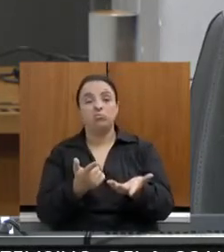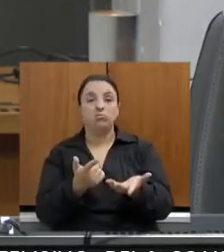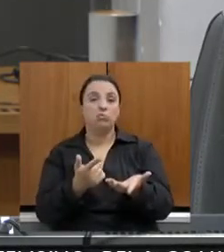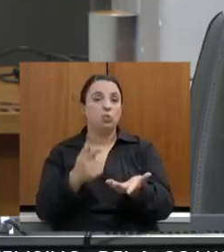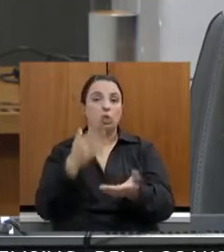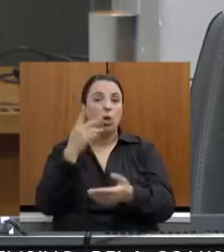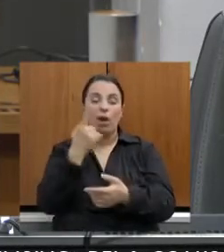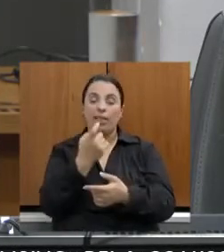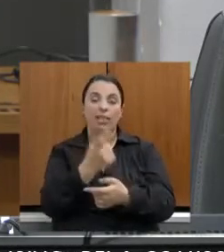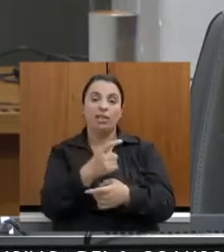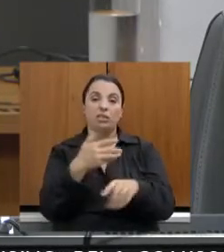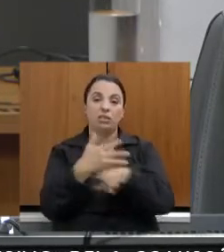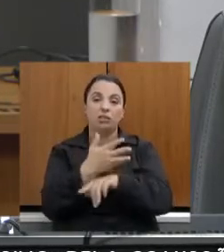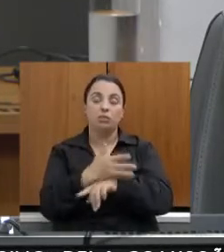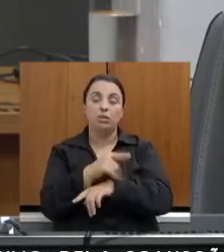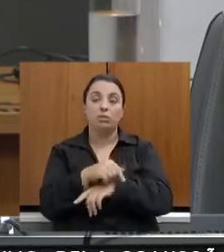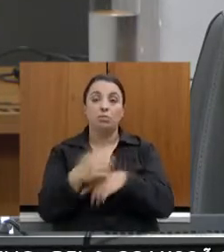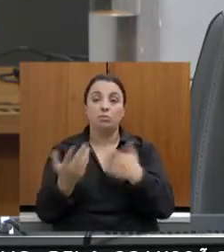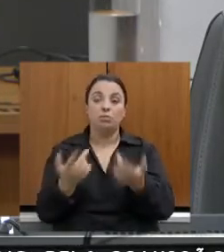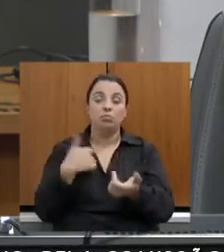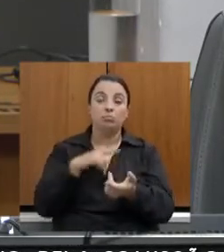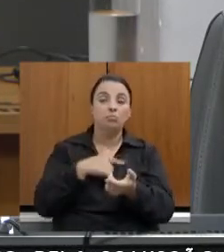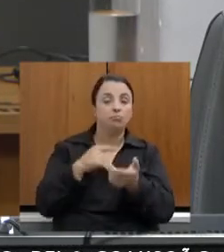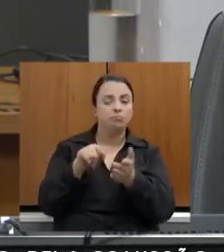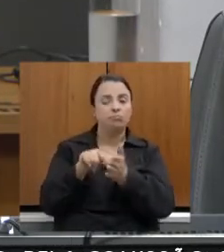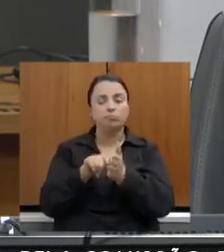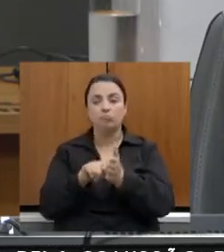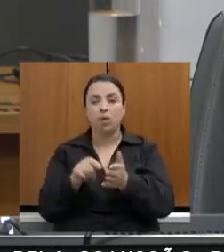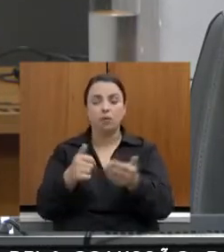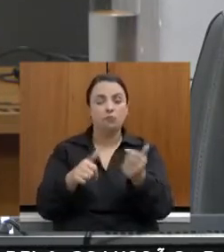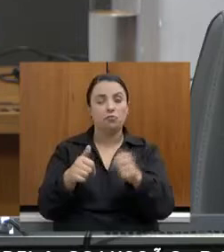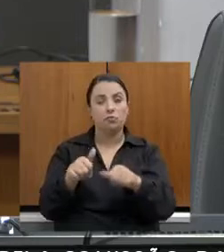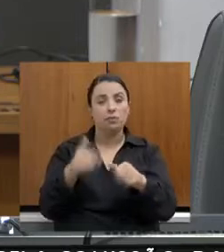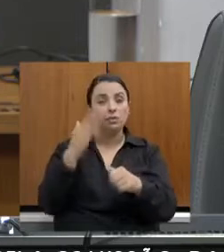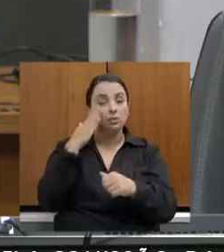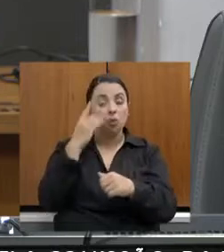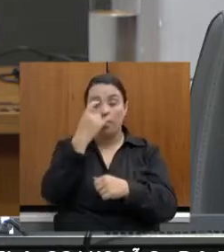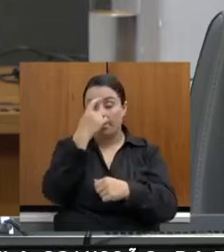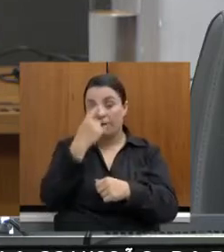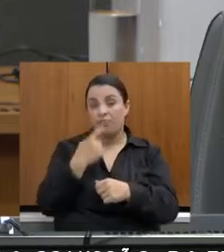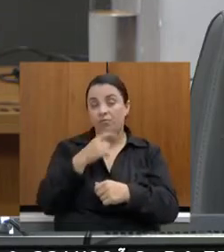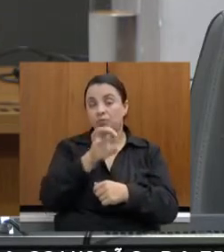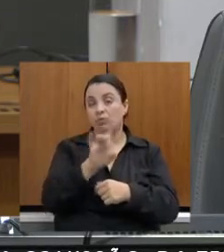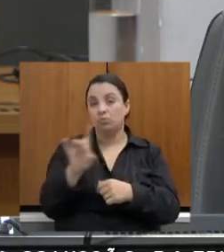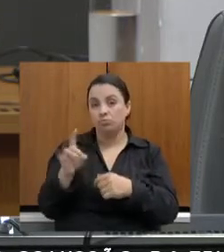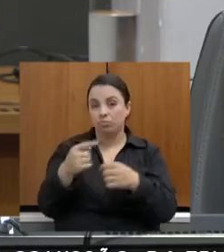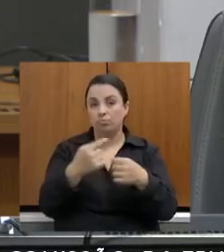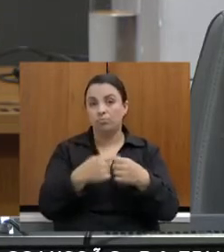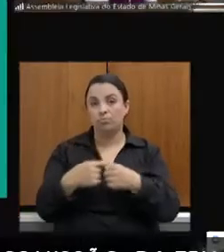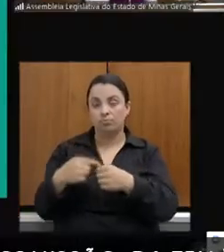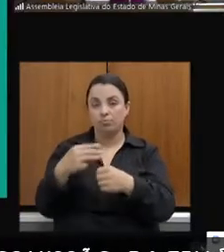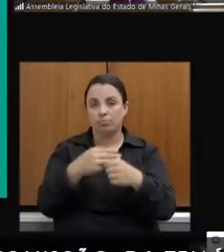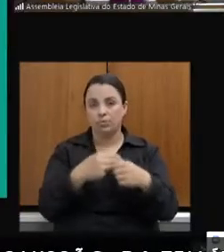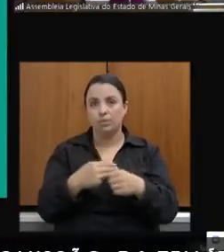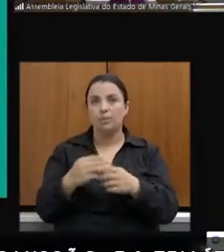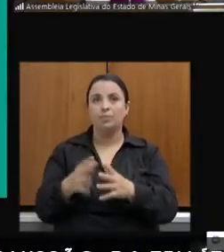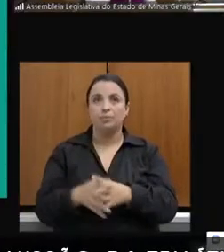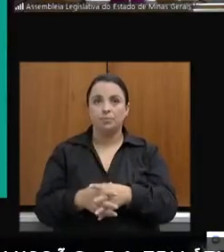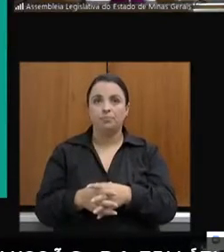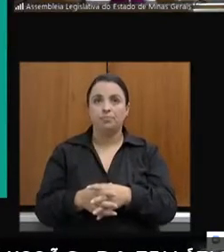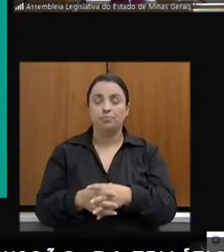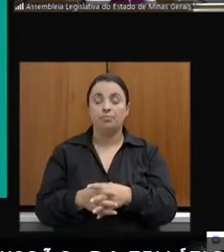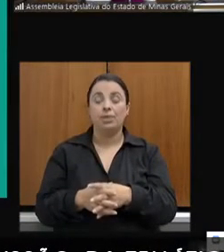questões que nós estamos levantando para tentar compreender o perfil desses municípios. E aí a conclusão e recomendação